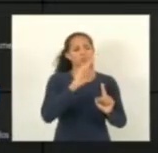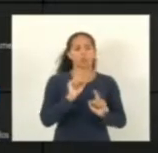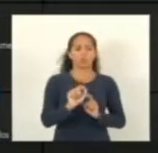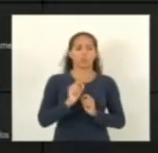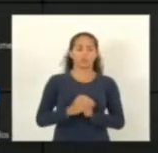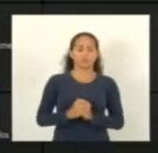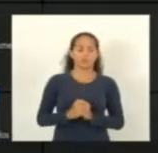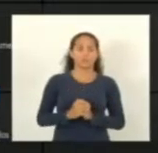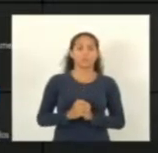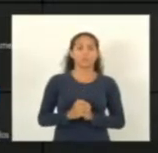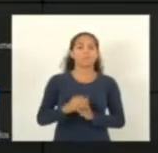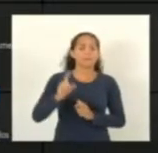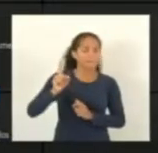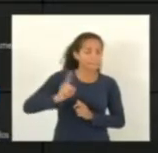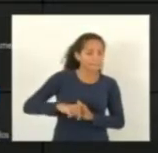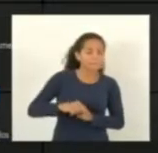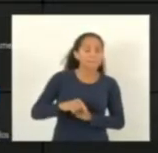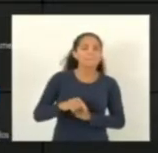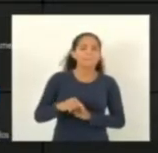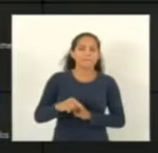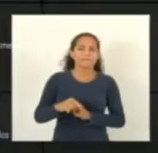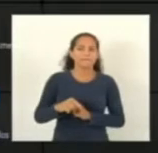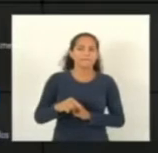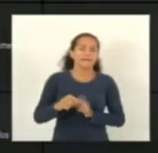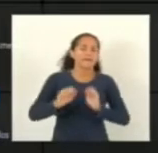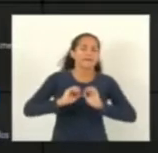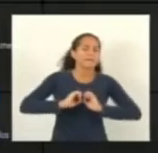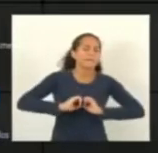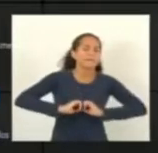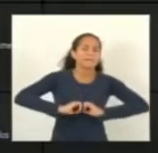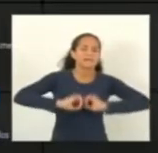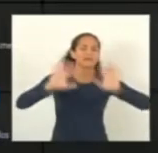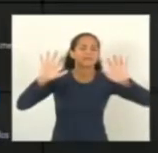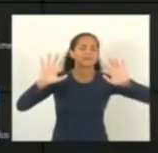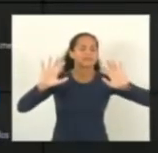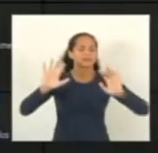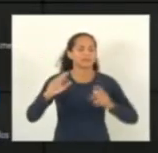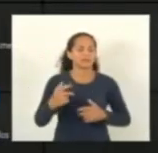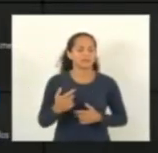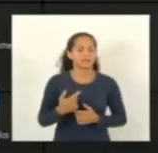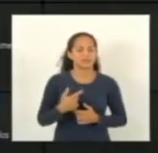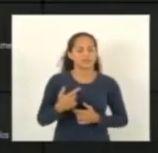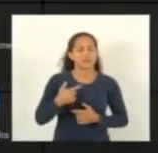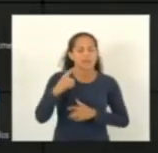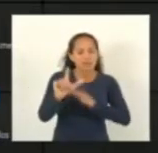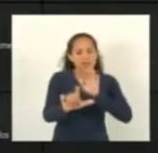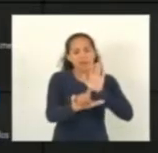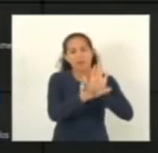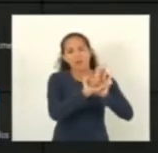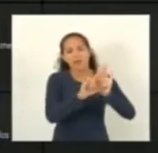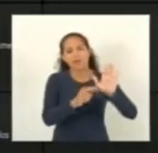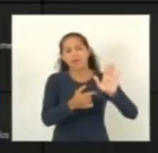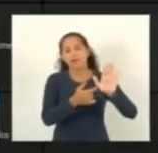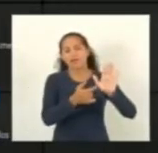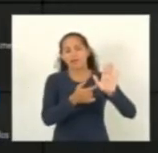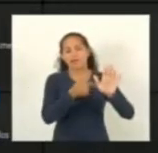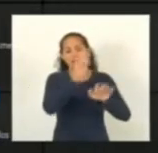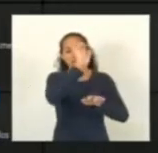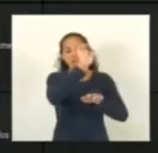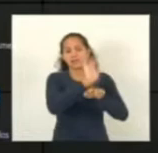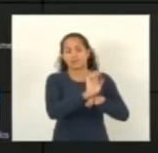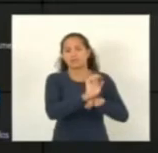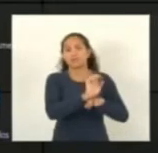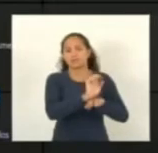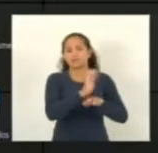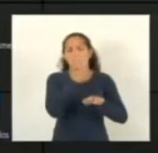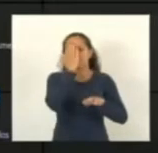é, na verdade, deixar ainda mais claro e dar ainda mais luz através de uma lei estadual, que no meu